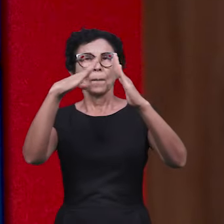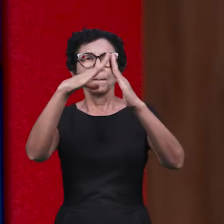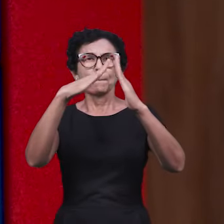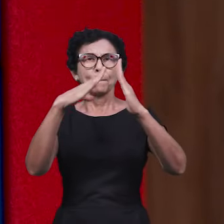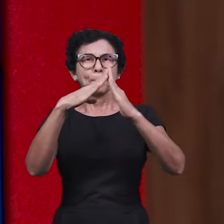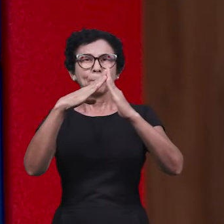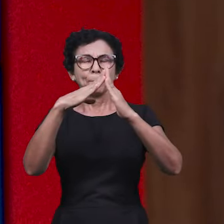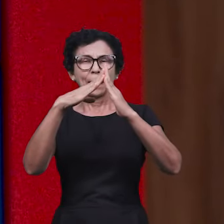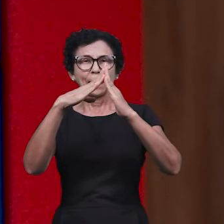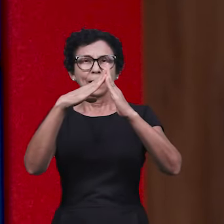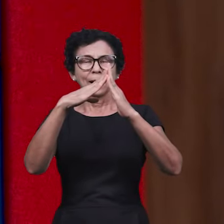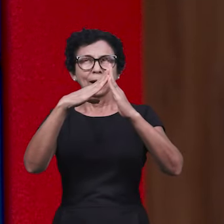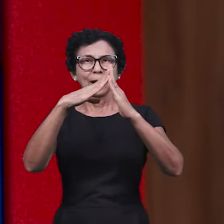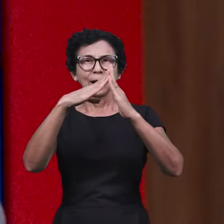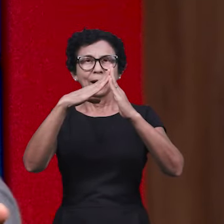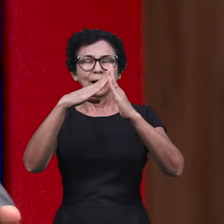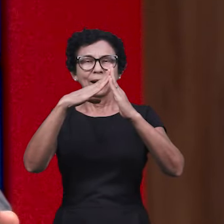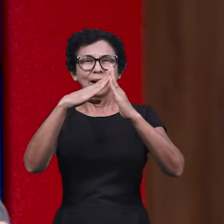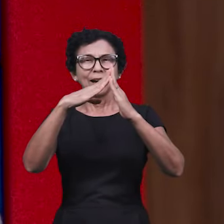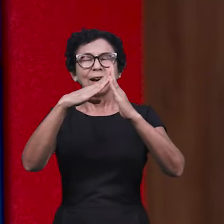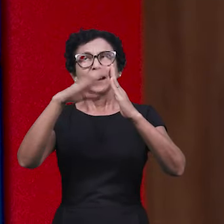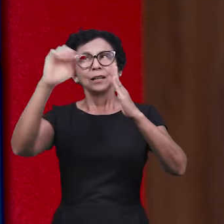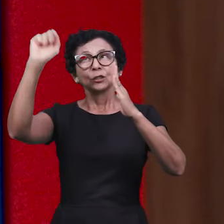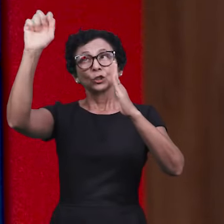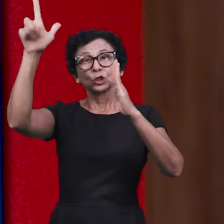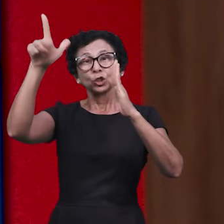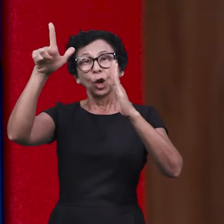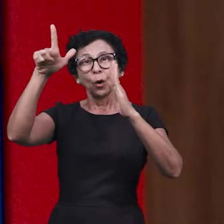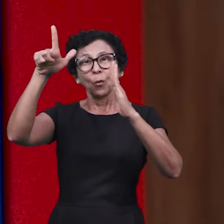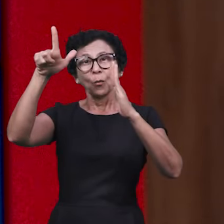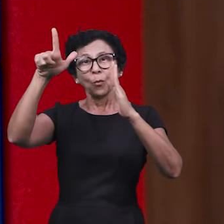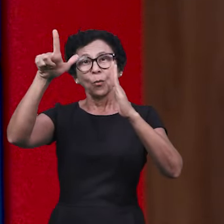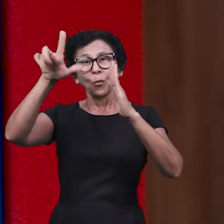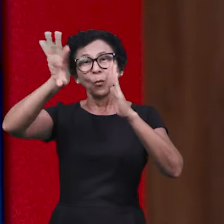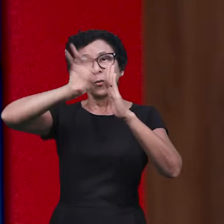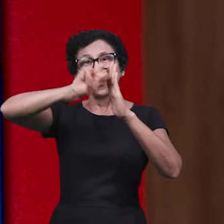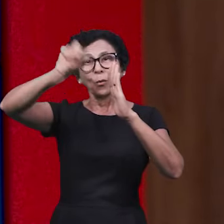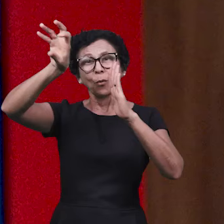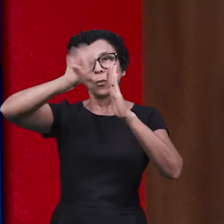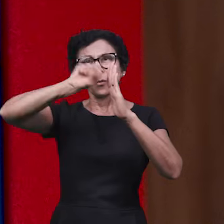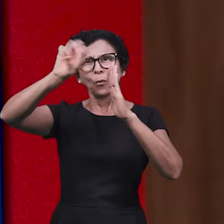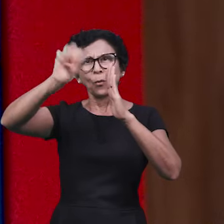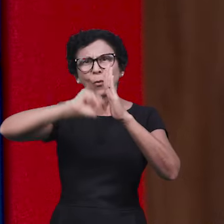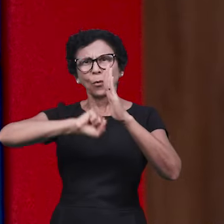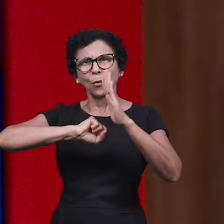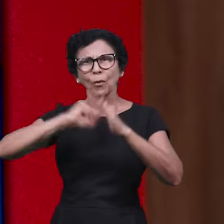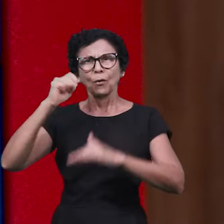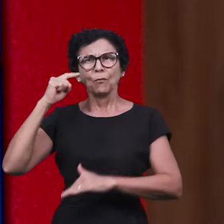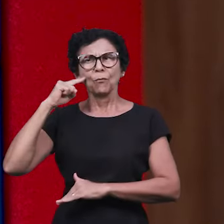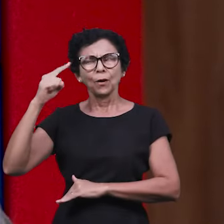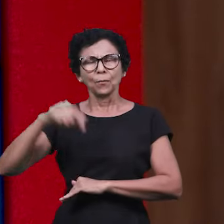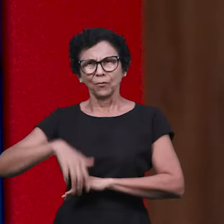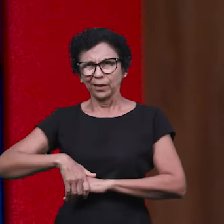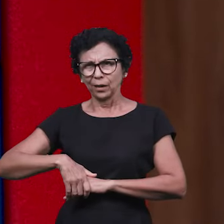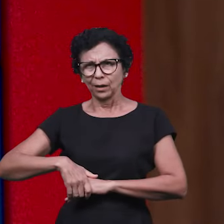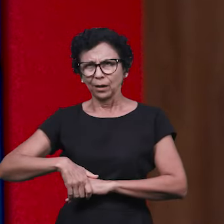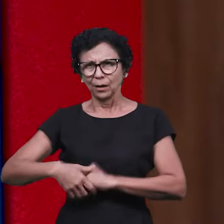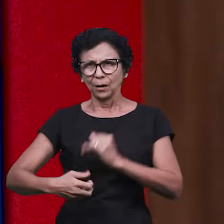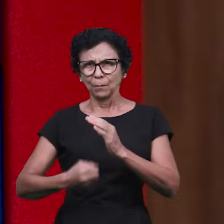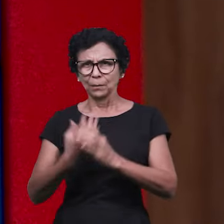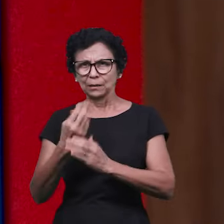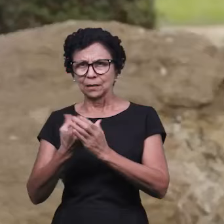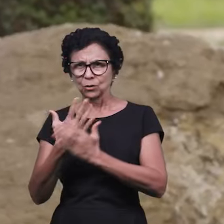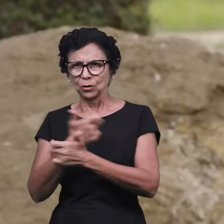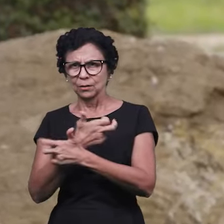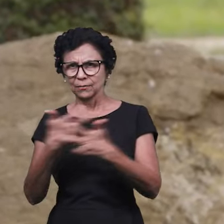solar da Igreja Cristã Maranata. Além de ter uma significativa produção agrícola. Veja agora a seguir uma matéria. Vamos